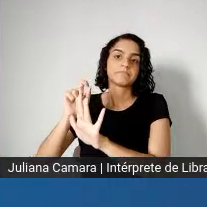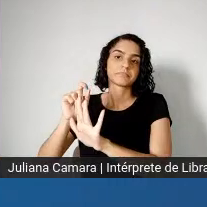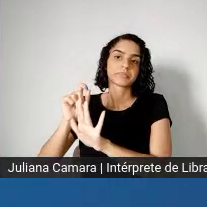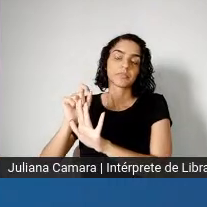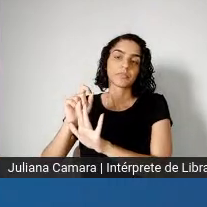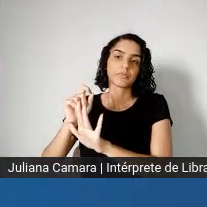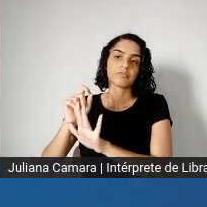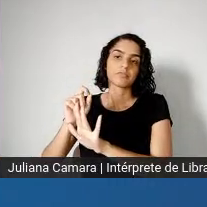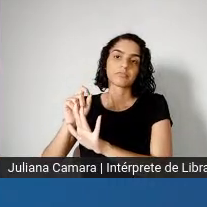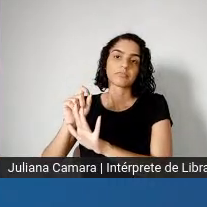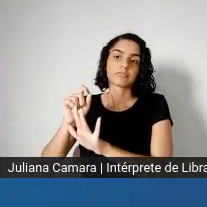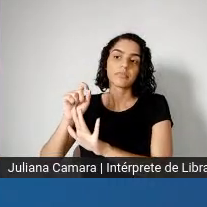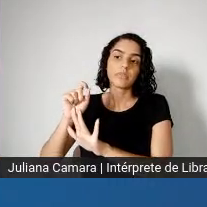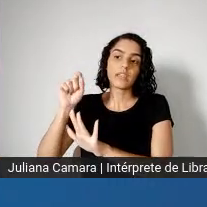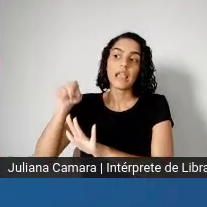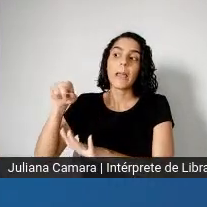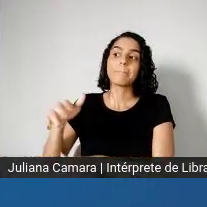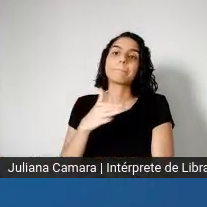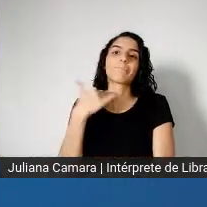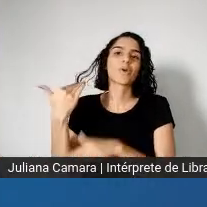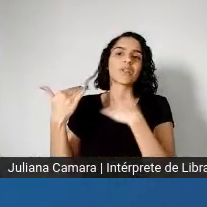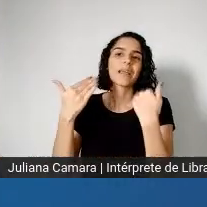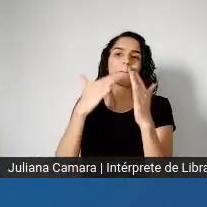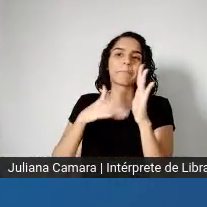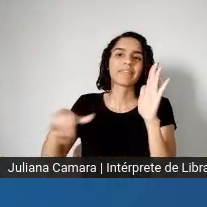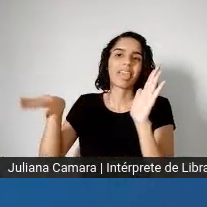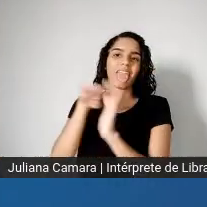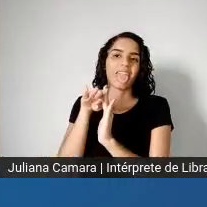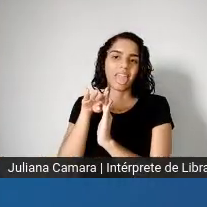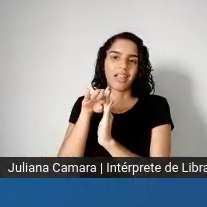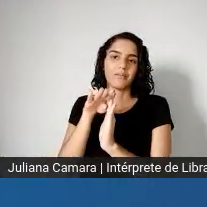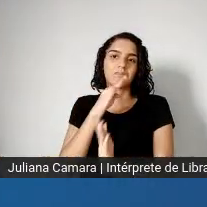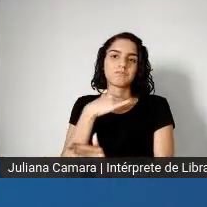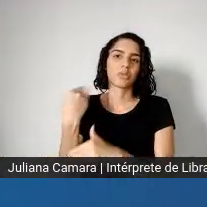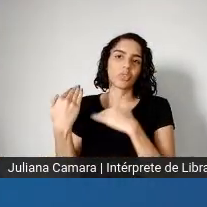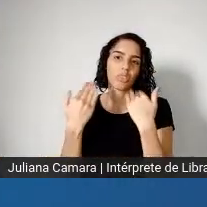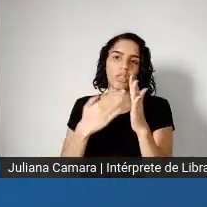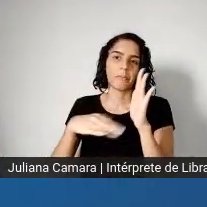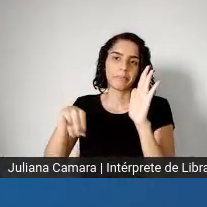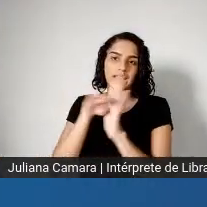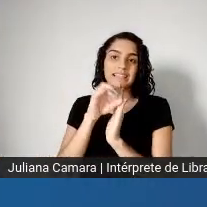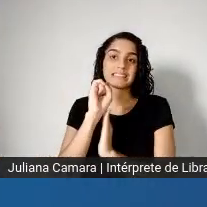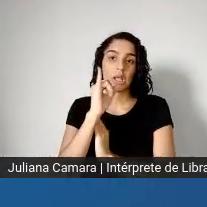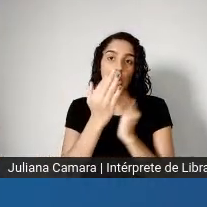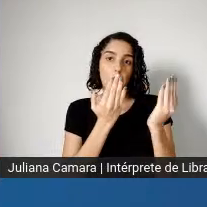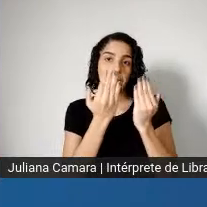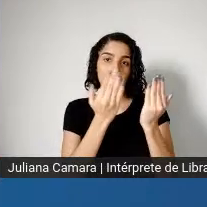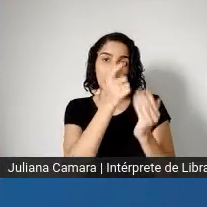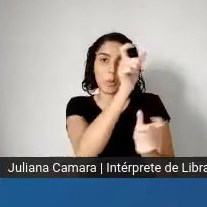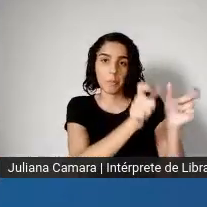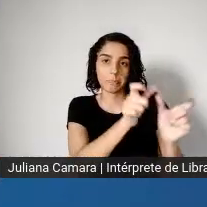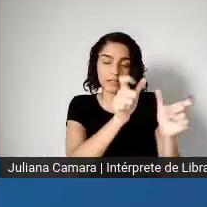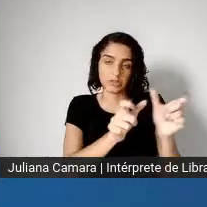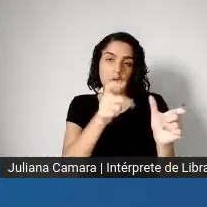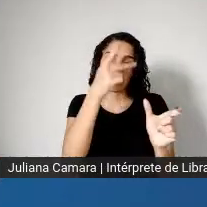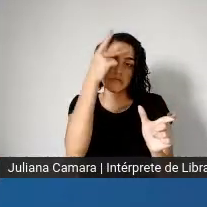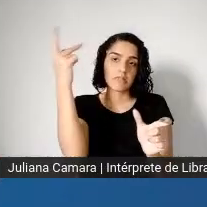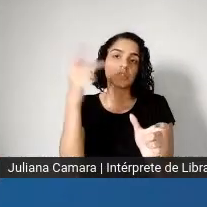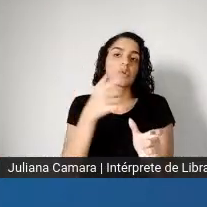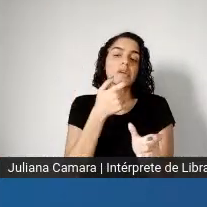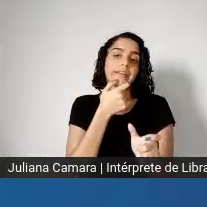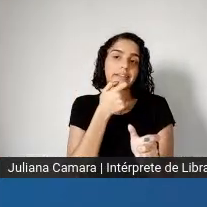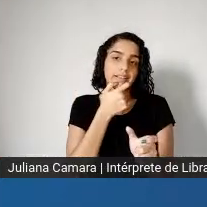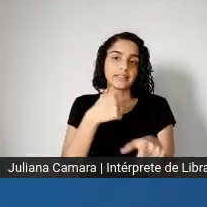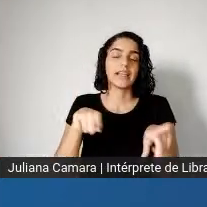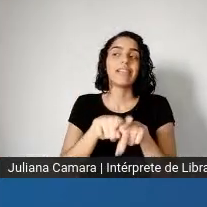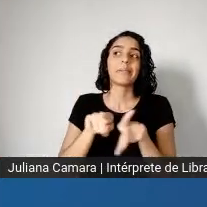a, a, a, taxa da população, né, inglesa, branca inglesa, né. Nos Estados Unidos a mesma